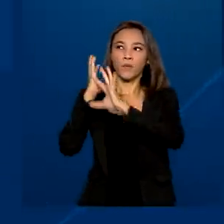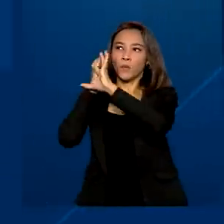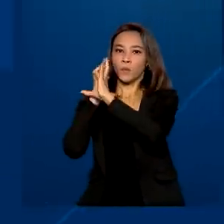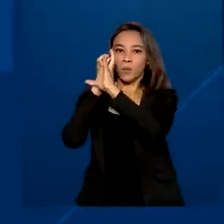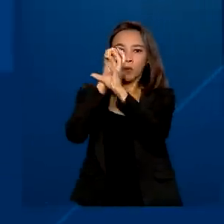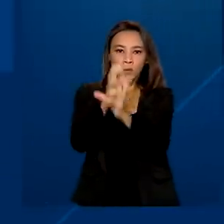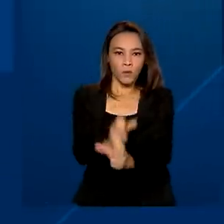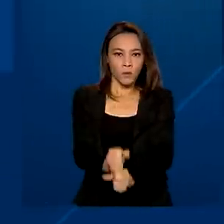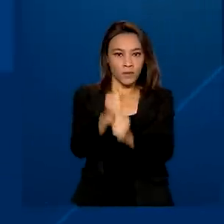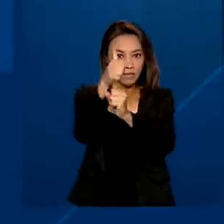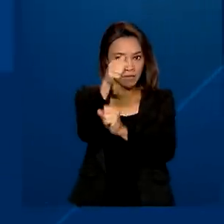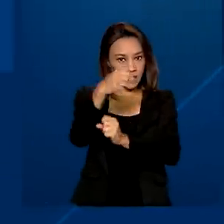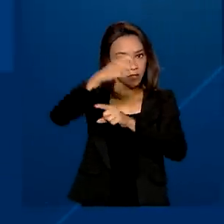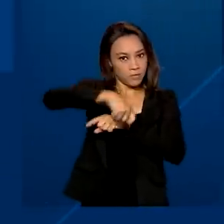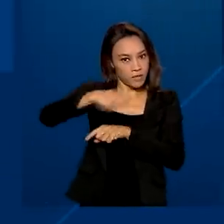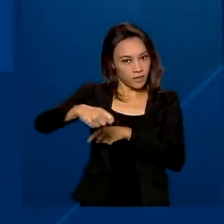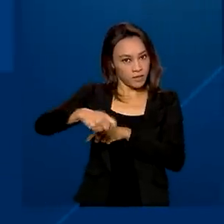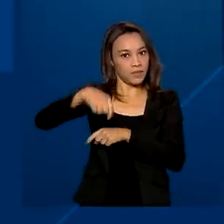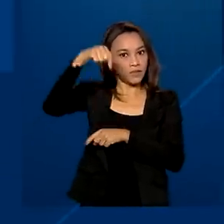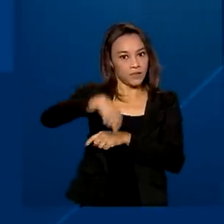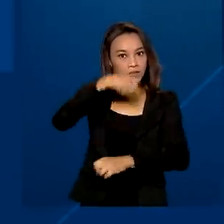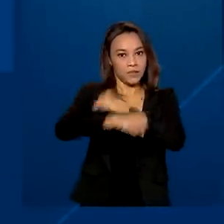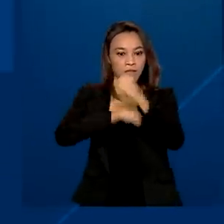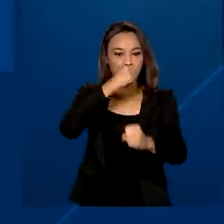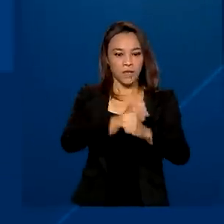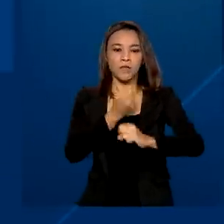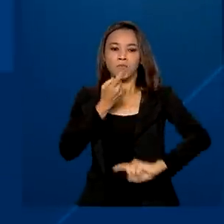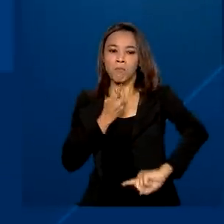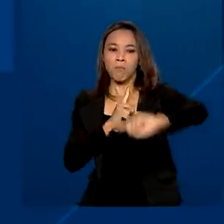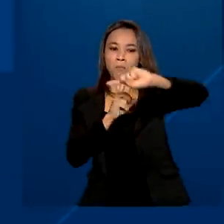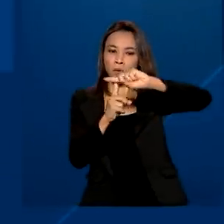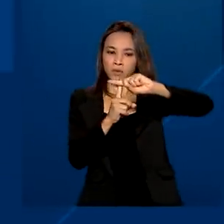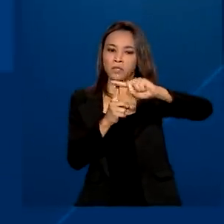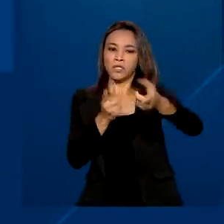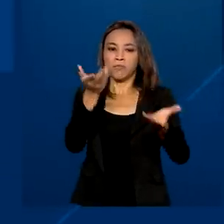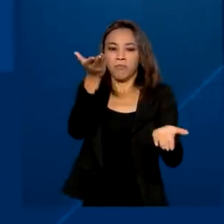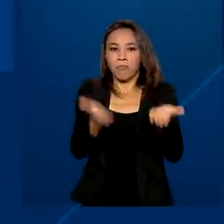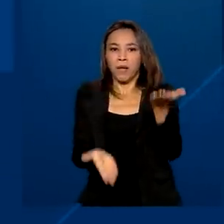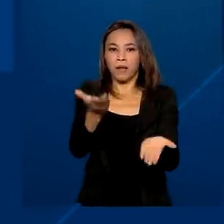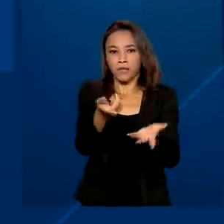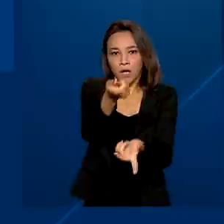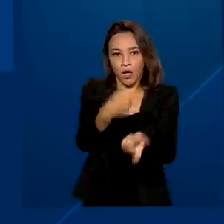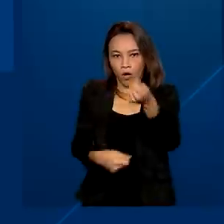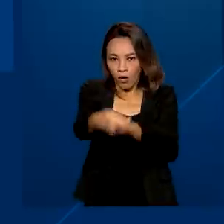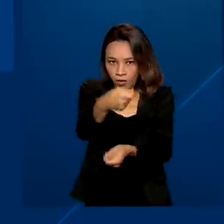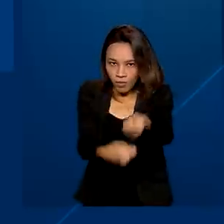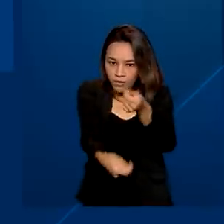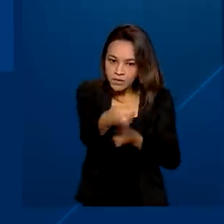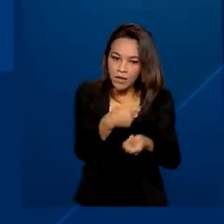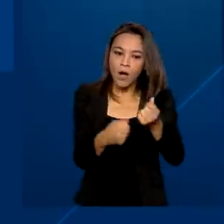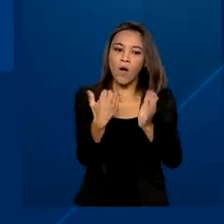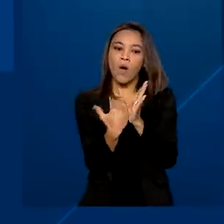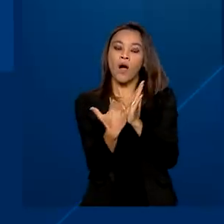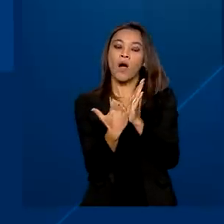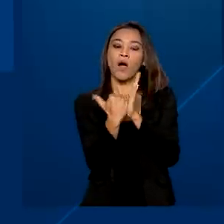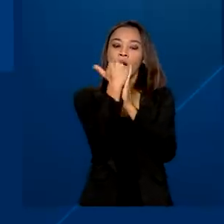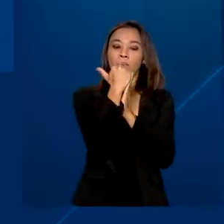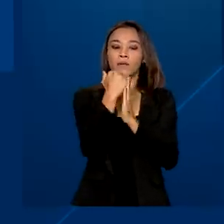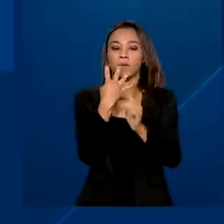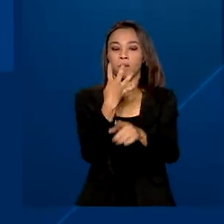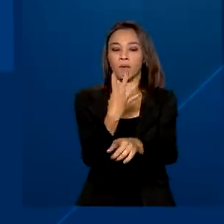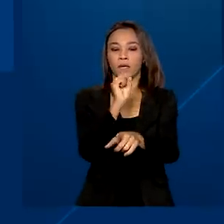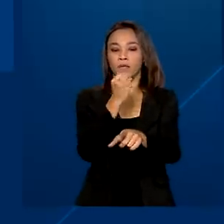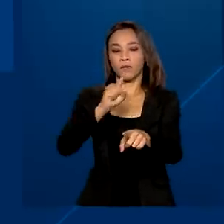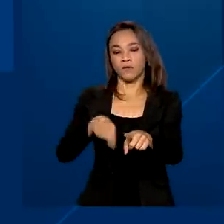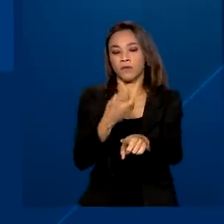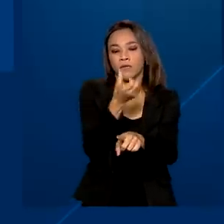sete primeiros meses do ano, o saldo positivo na balança comercial para o Brasil teve crescimento de 48,6%